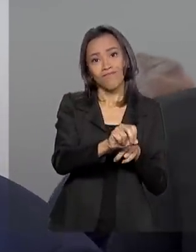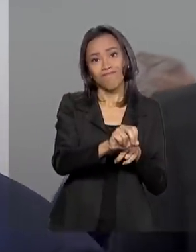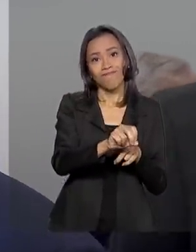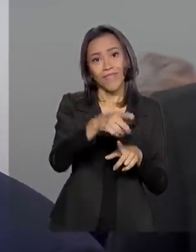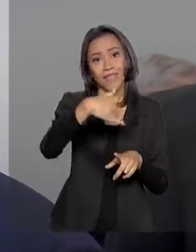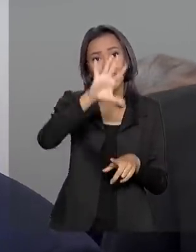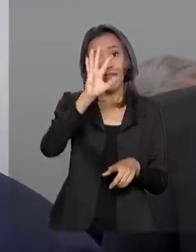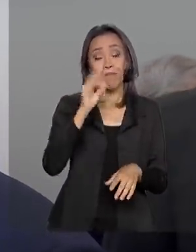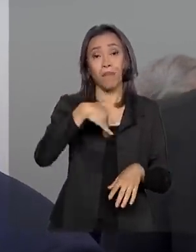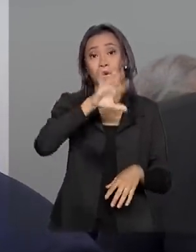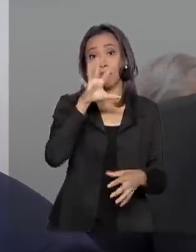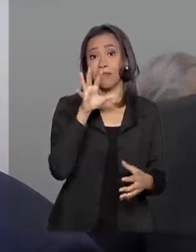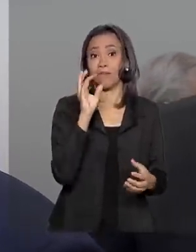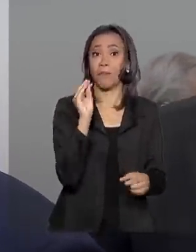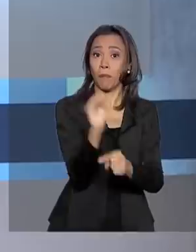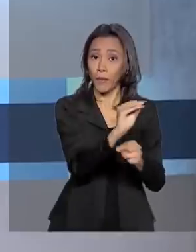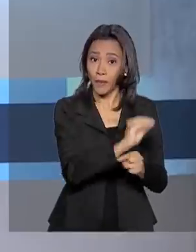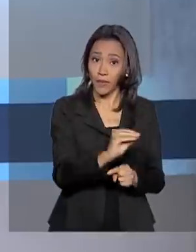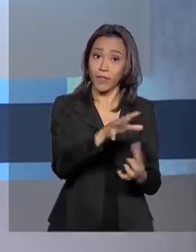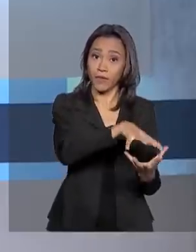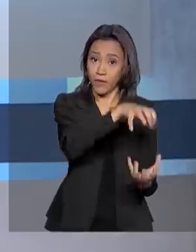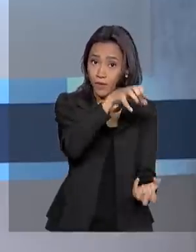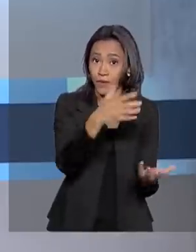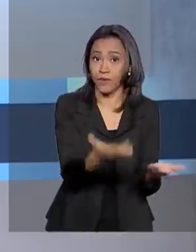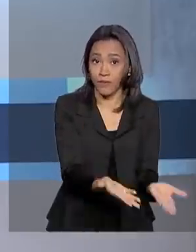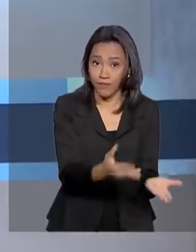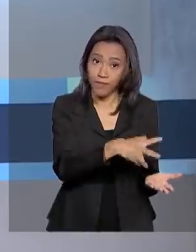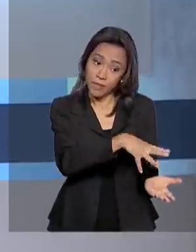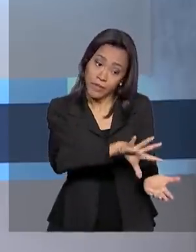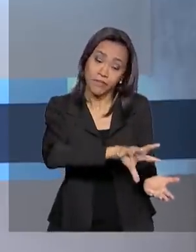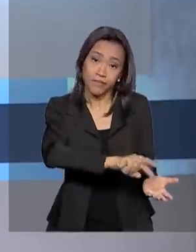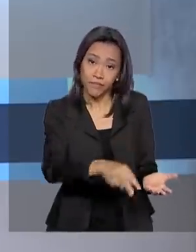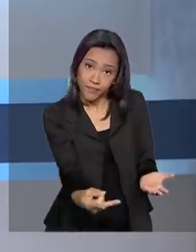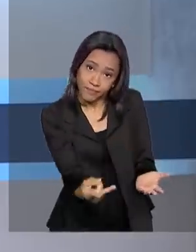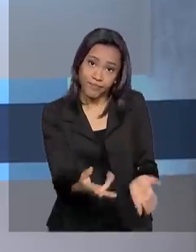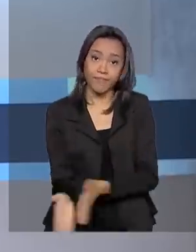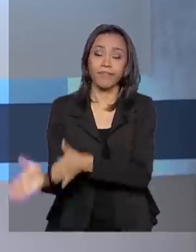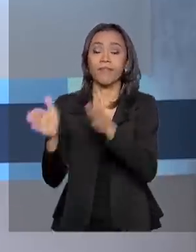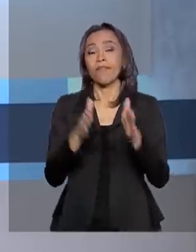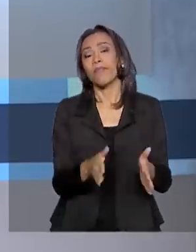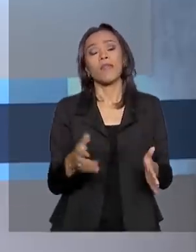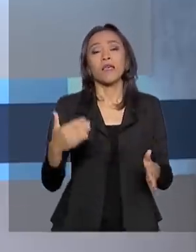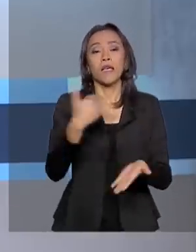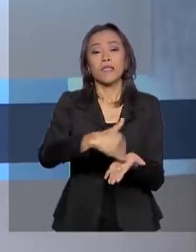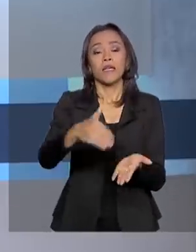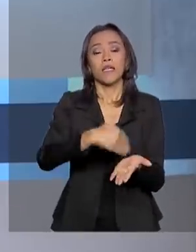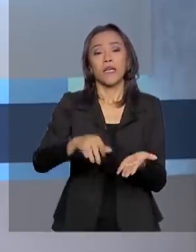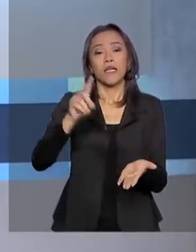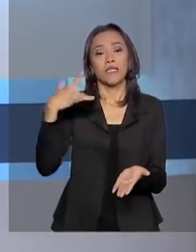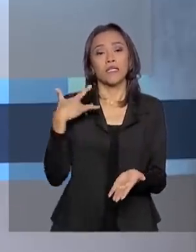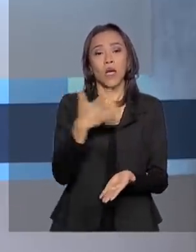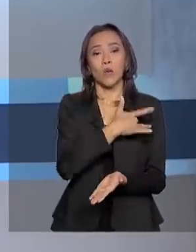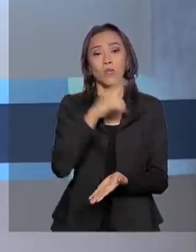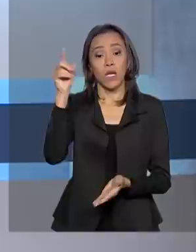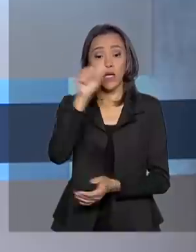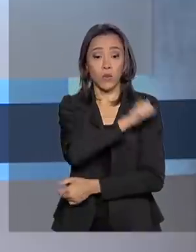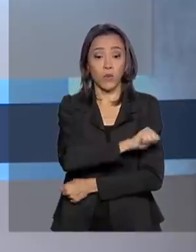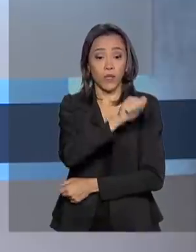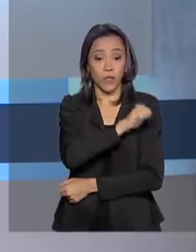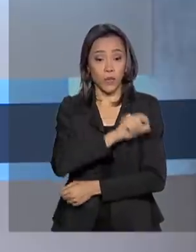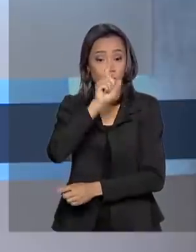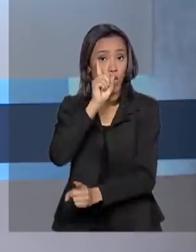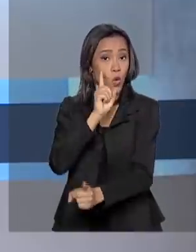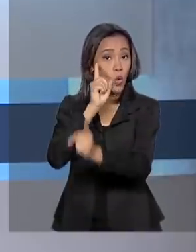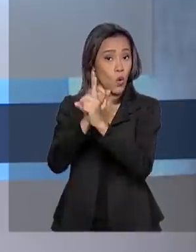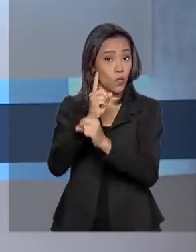são os idosos e os doentes crônicos. E a Secretaria de Saúde do Rio de Janeiro confirmou o primeiro